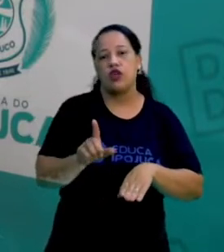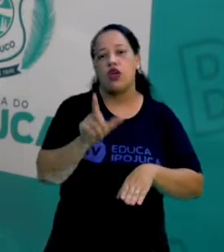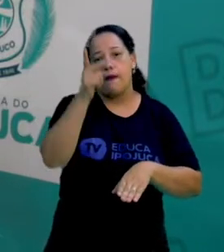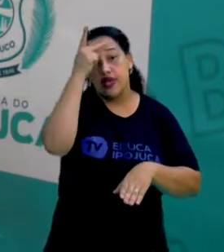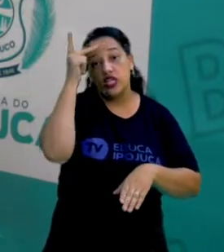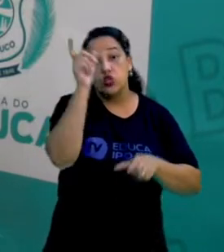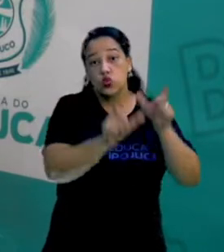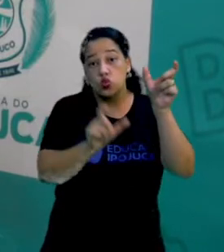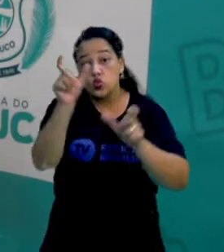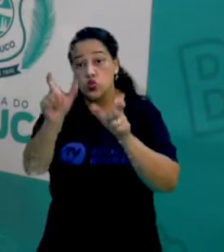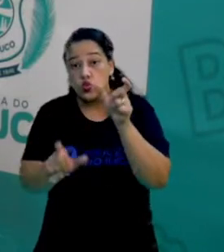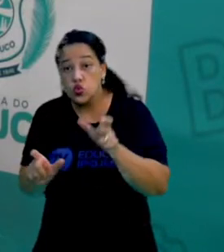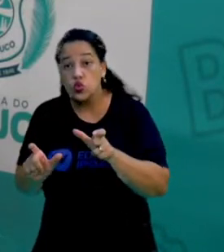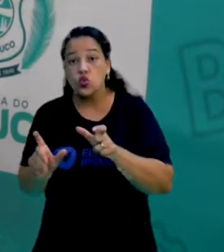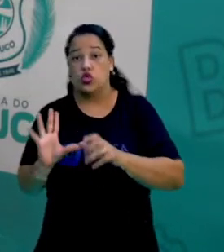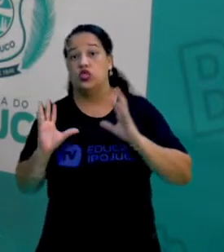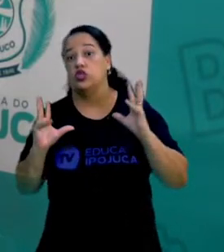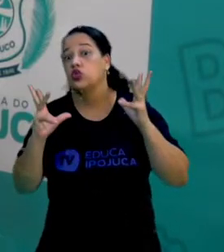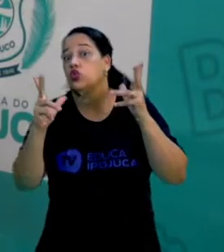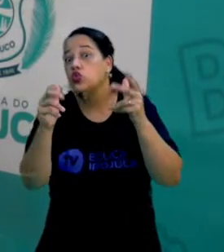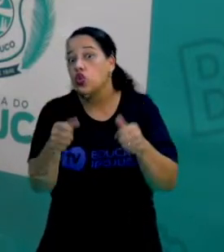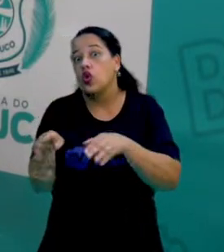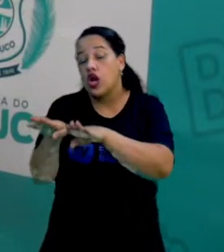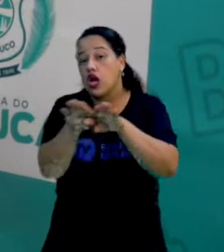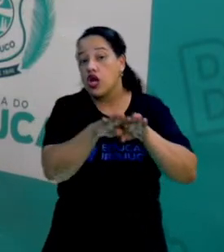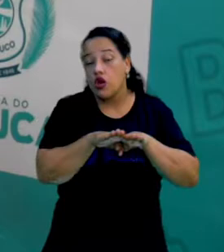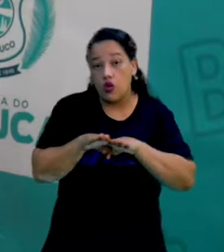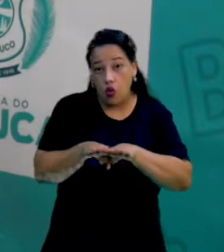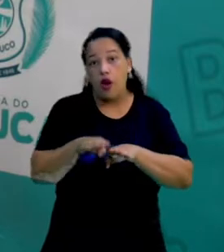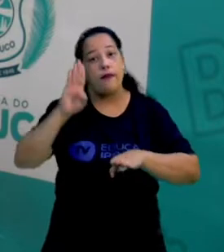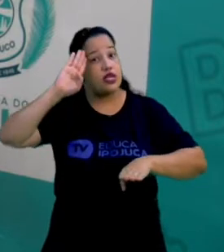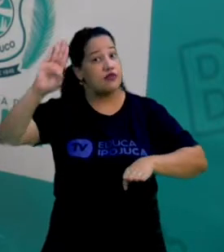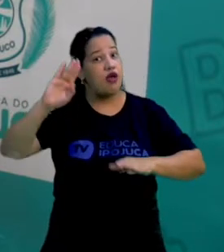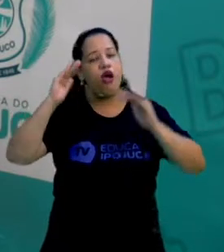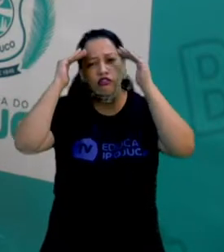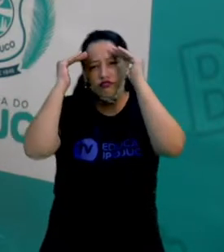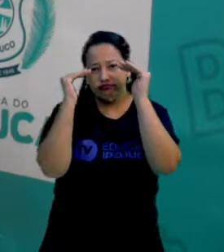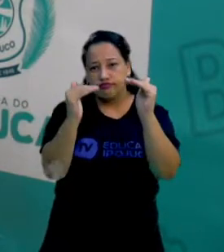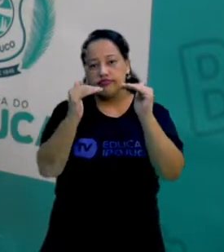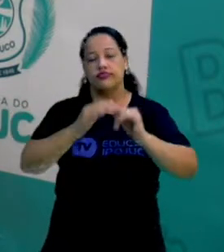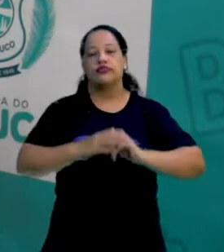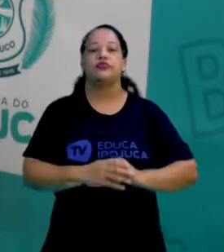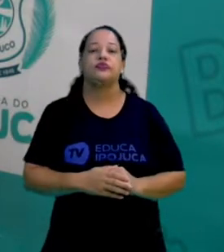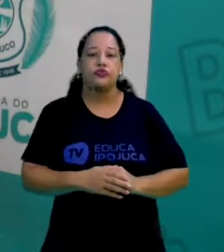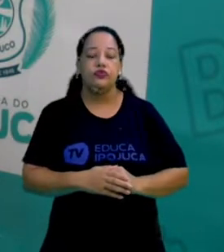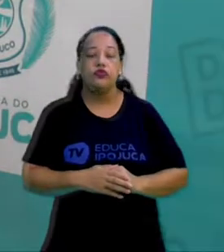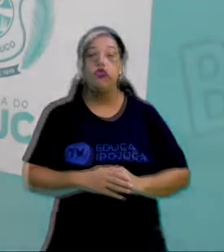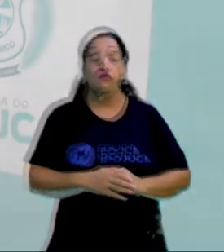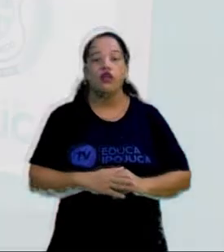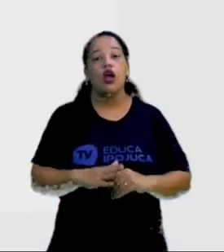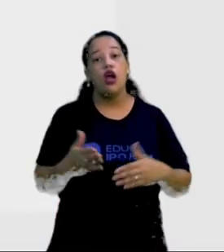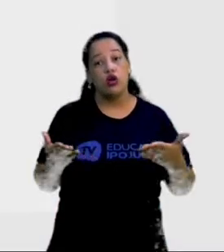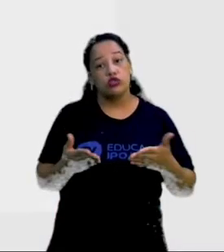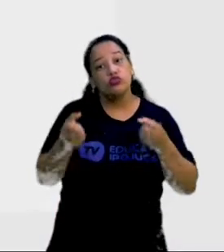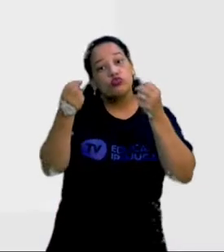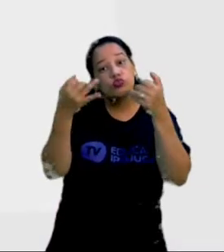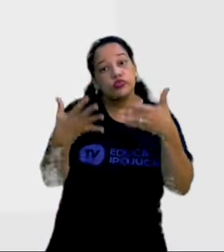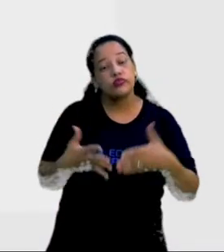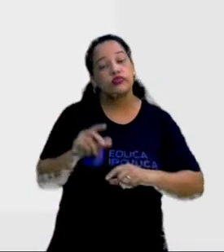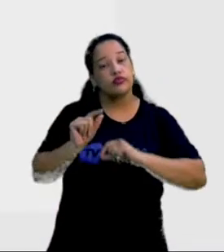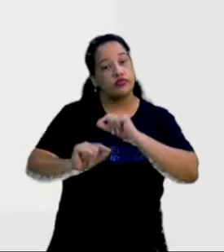na questão do respeito, certo? Nós vamos falar um pouquinho